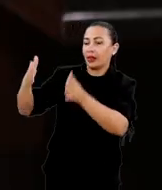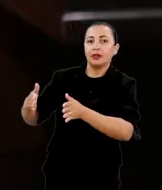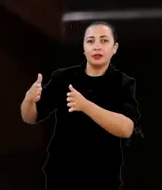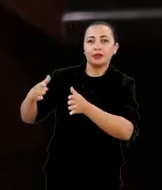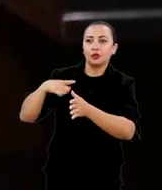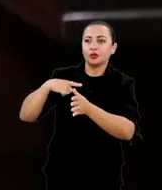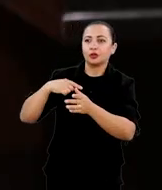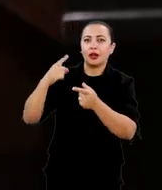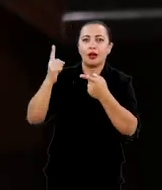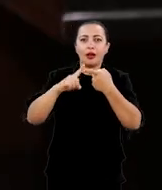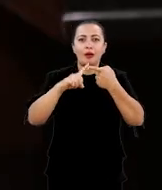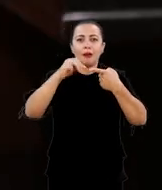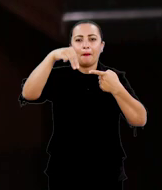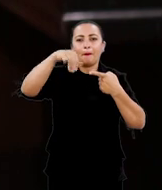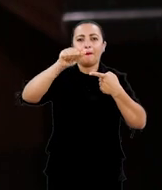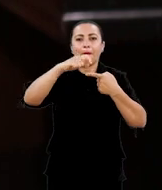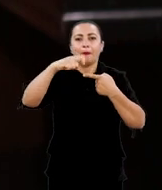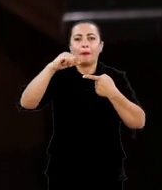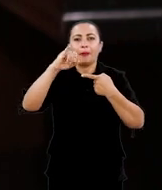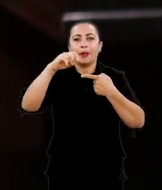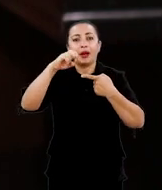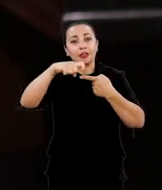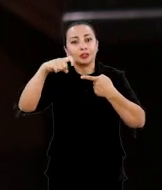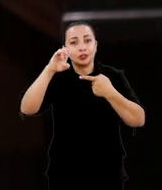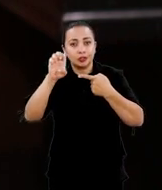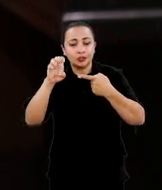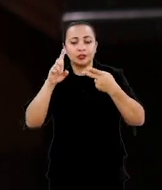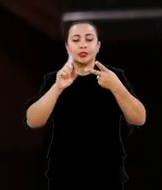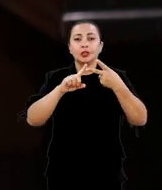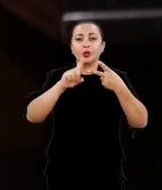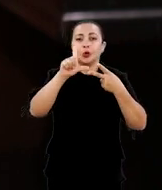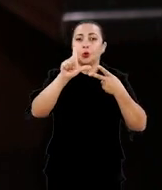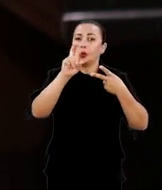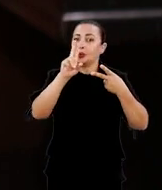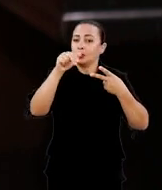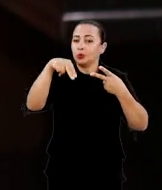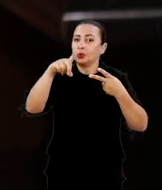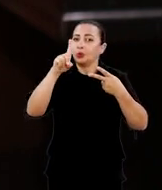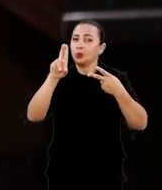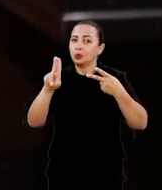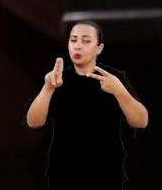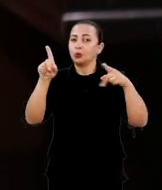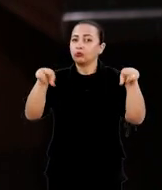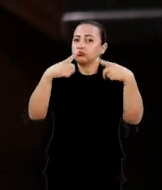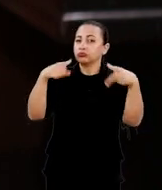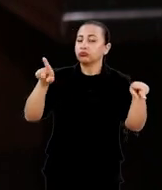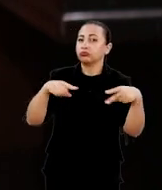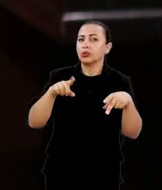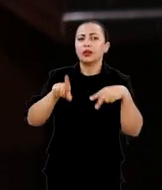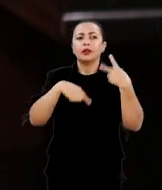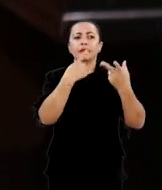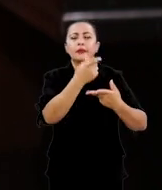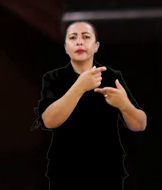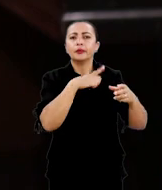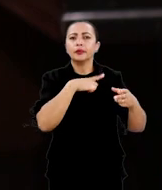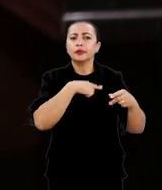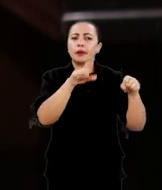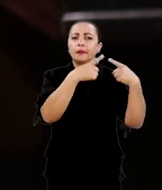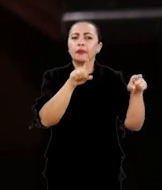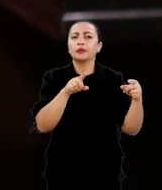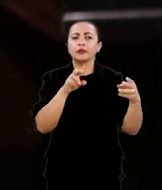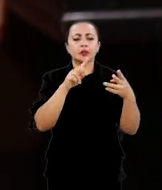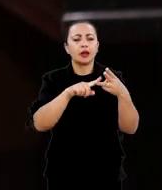um lado, você tinha o machixe, que é o lundu, que era um gênero muito conhecido, e do outro, você tinha